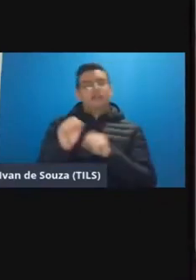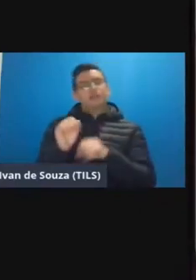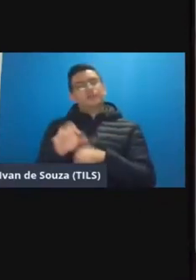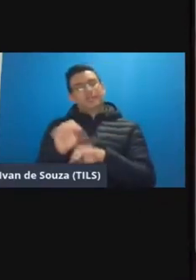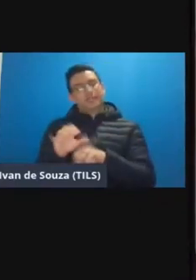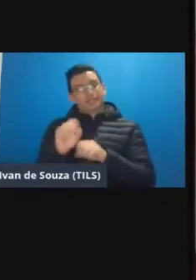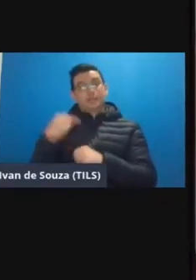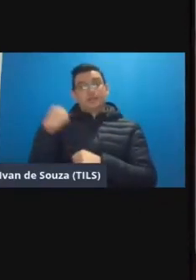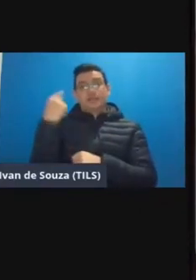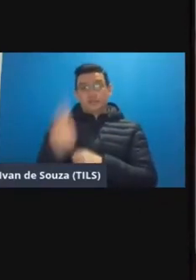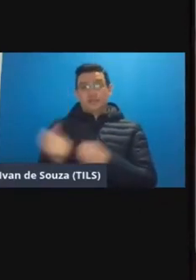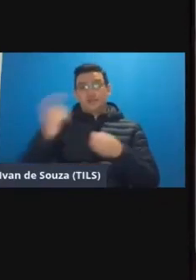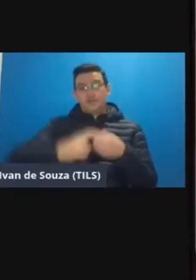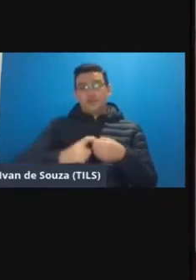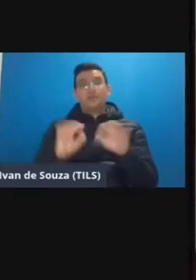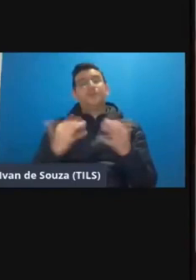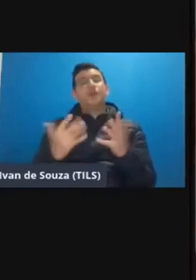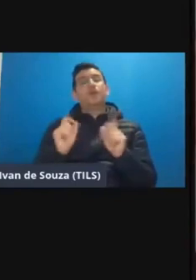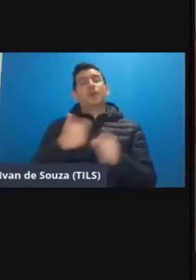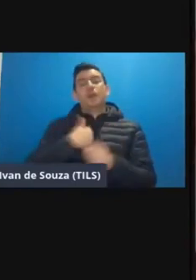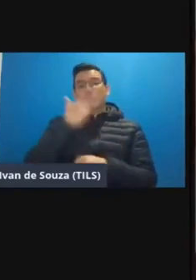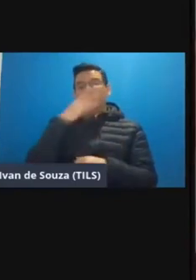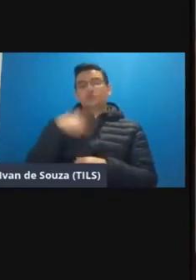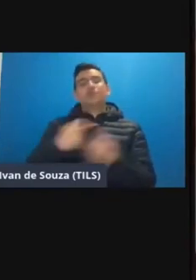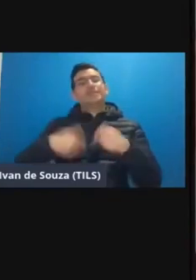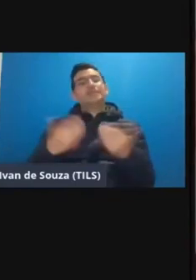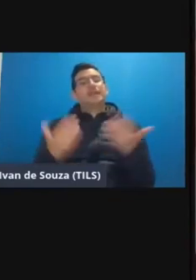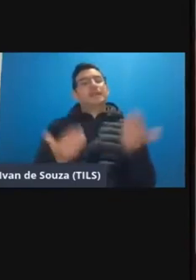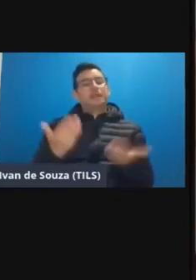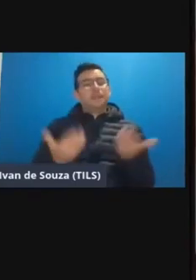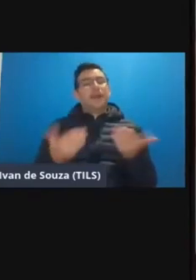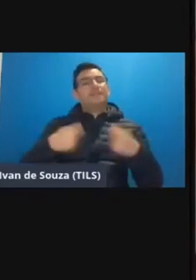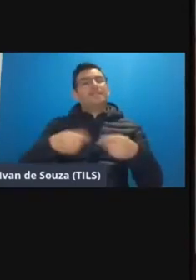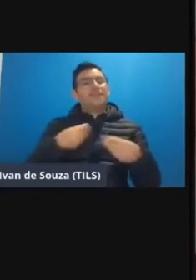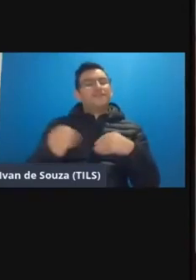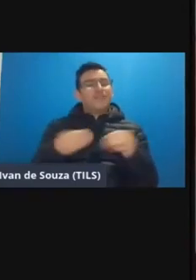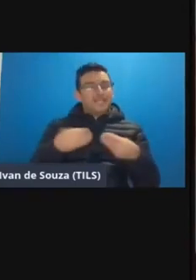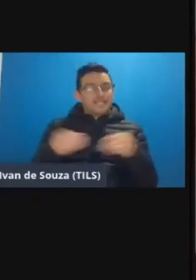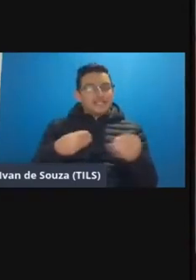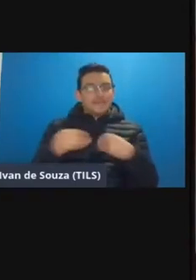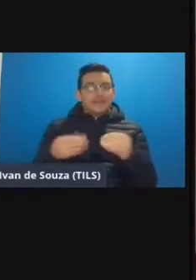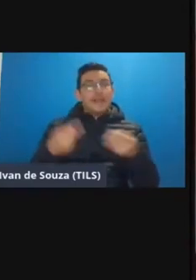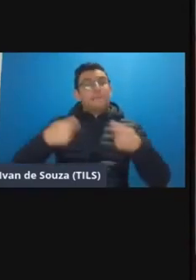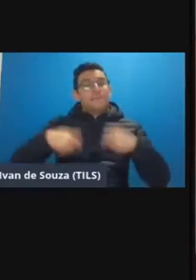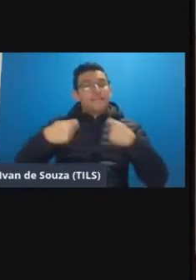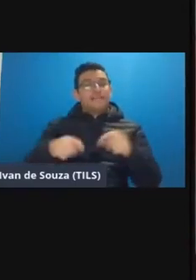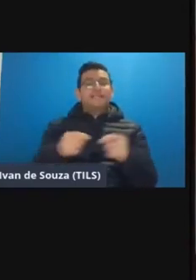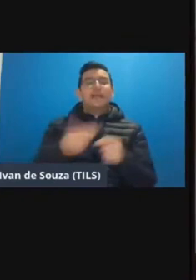é posteriormente então acho que a gente precisa dosar a gente precisa flexibilizar a gente precisa